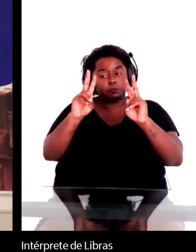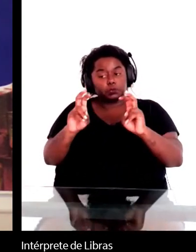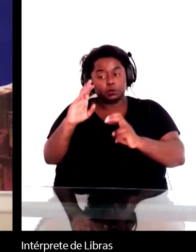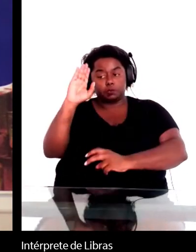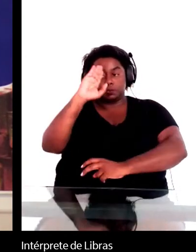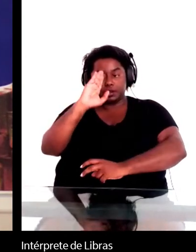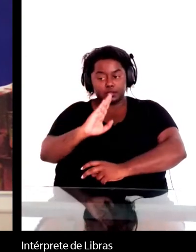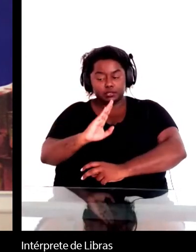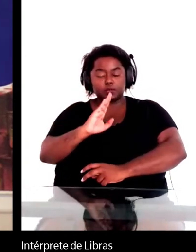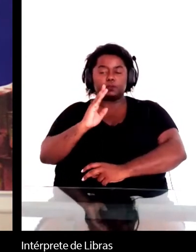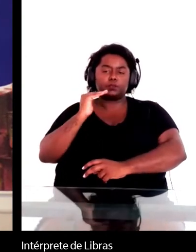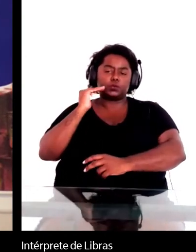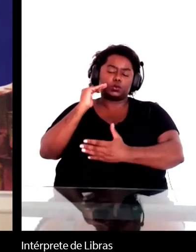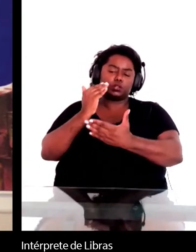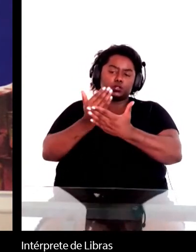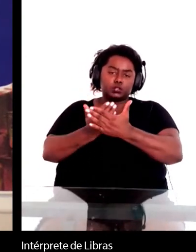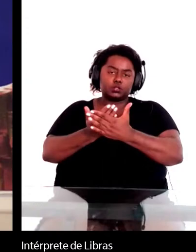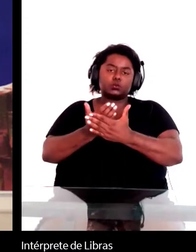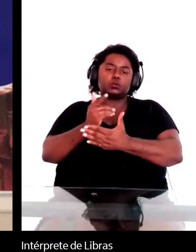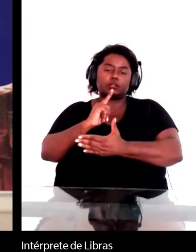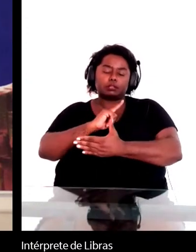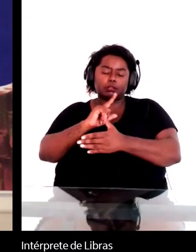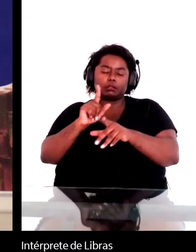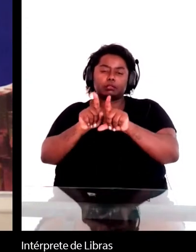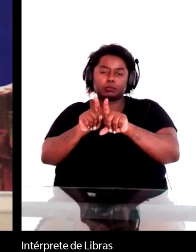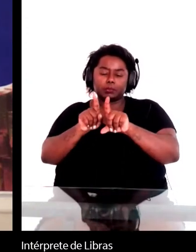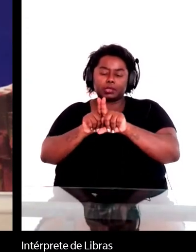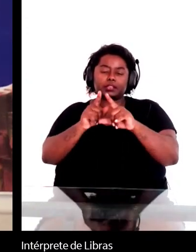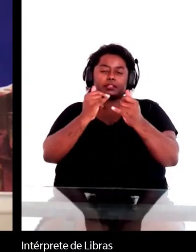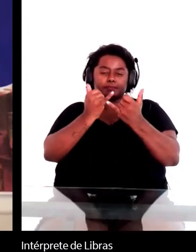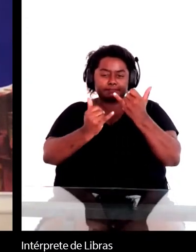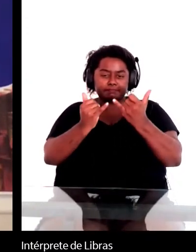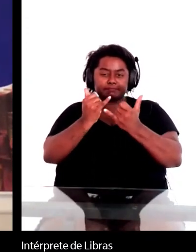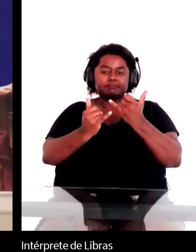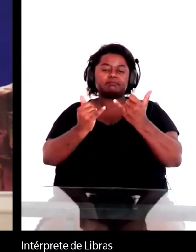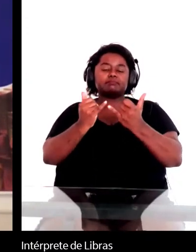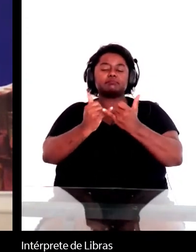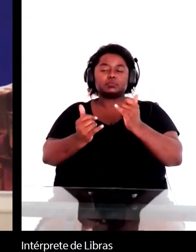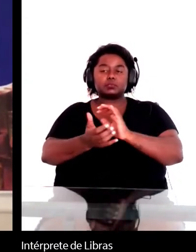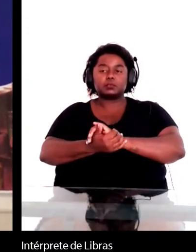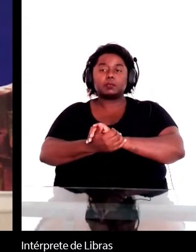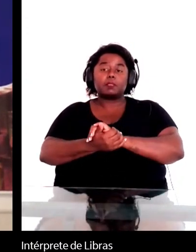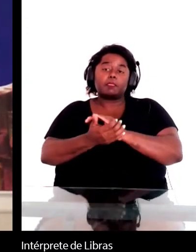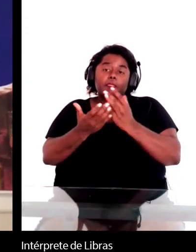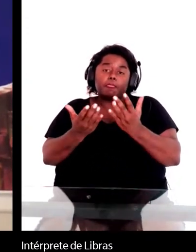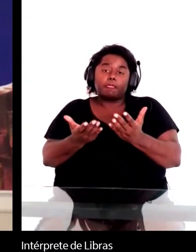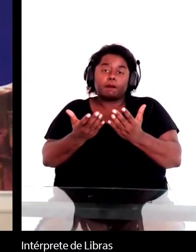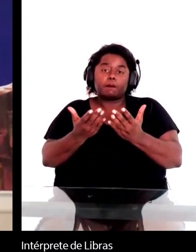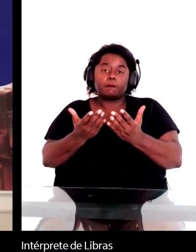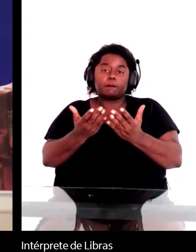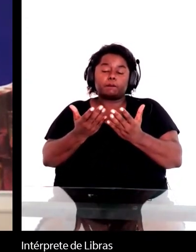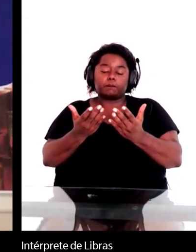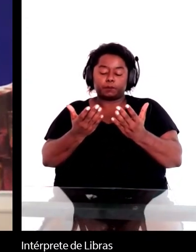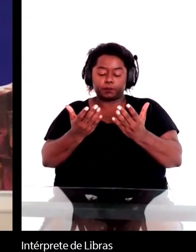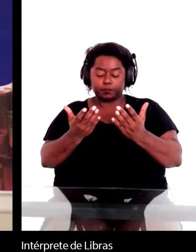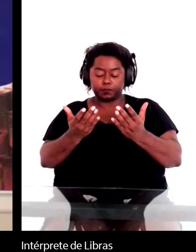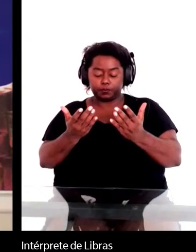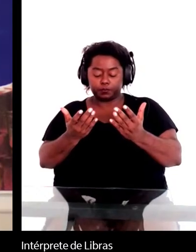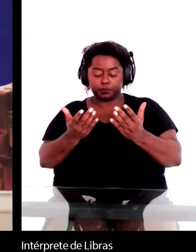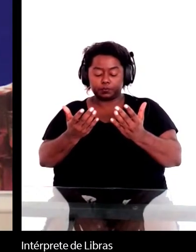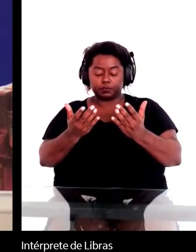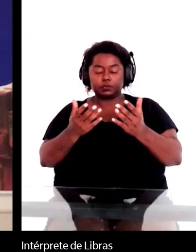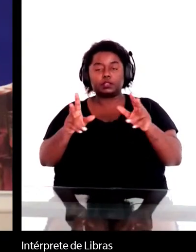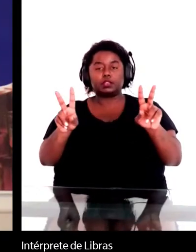que existe esse mesmo tipo de complexidade. Então, para o tema